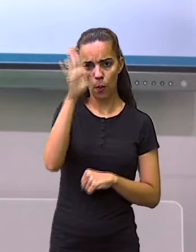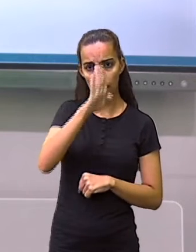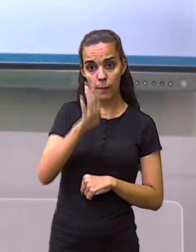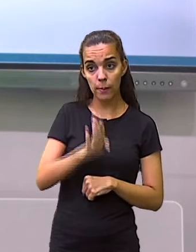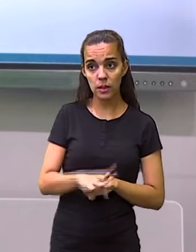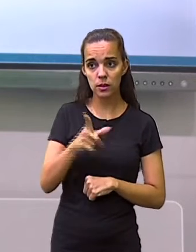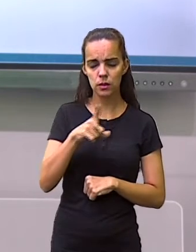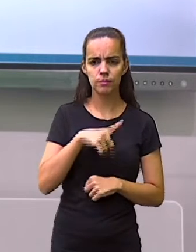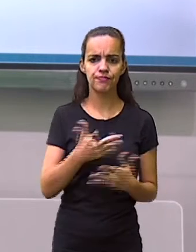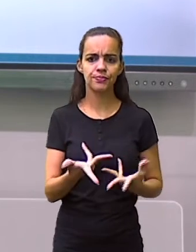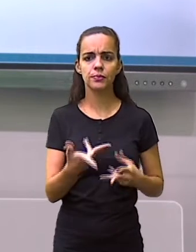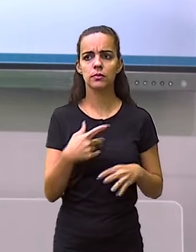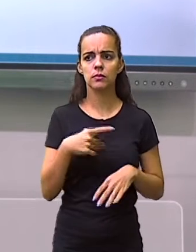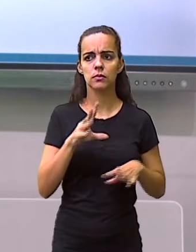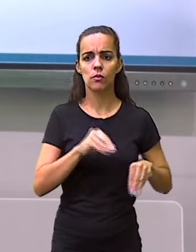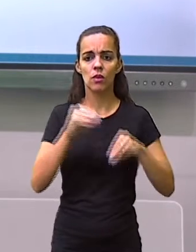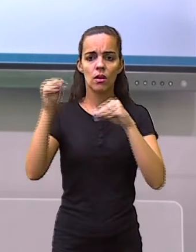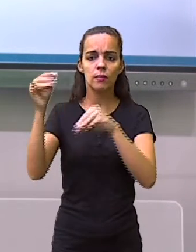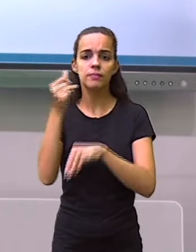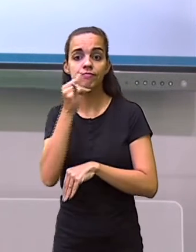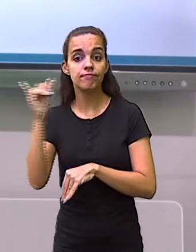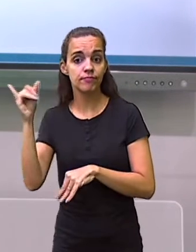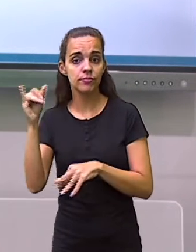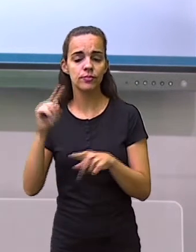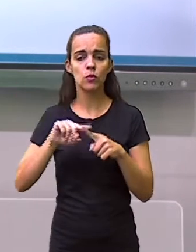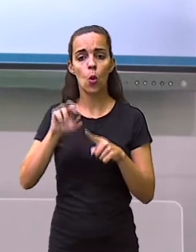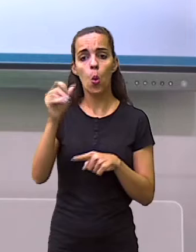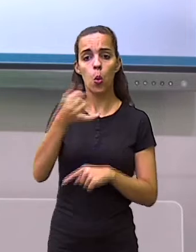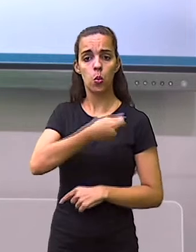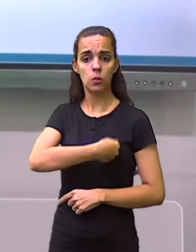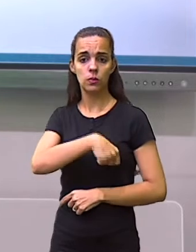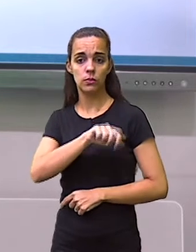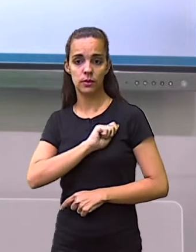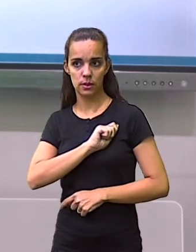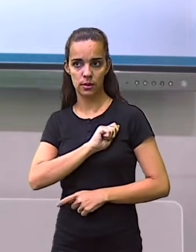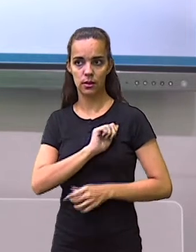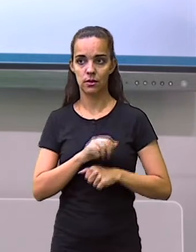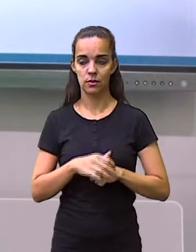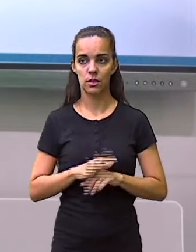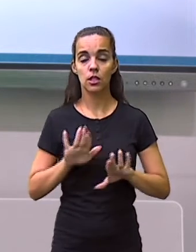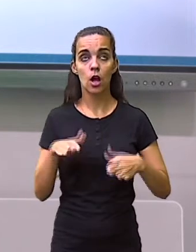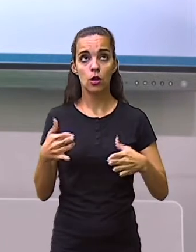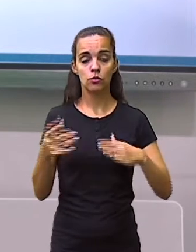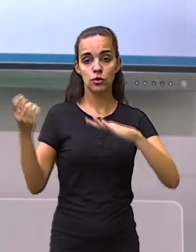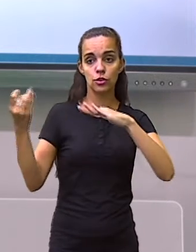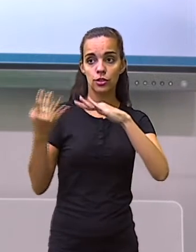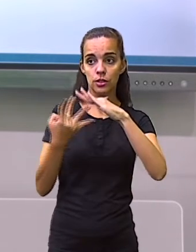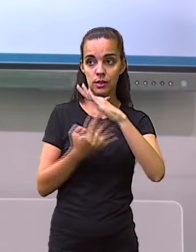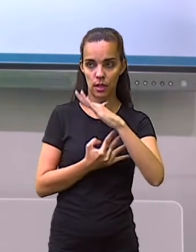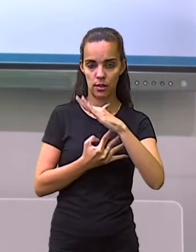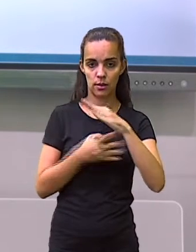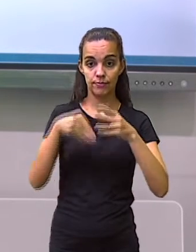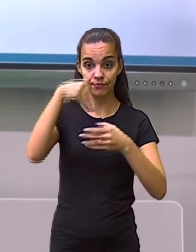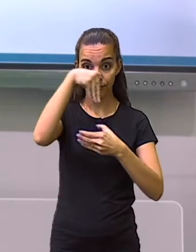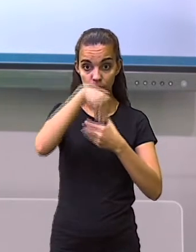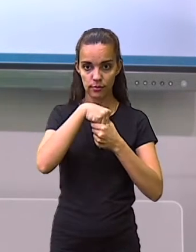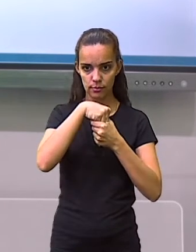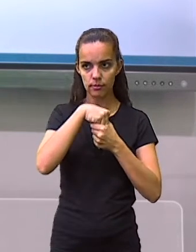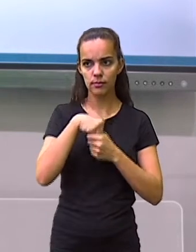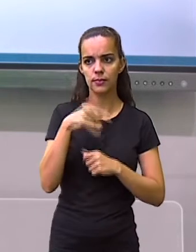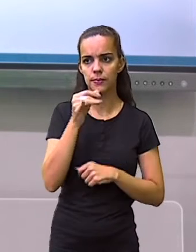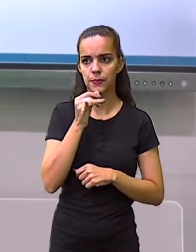para a Itália ou a Espanha. Já a migração interna,